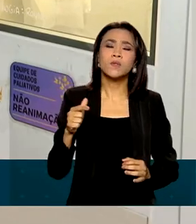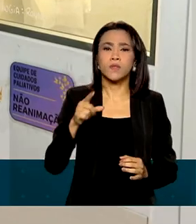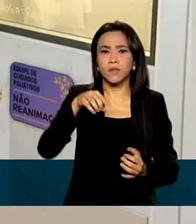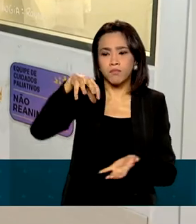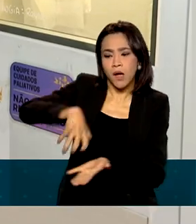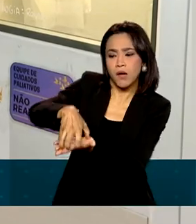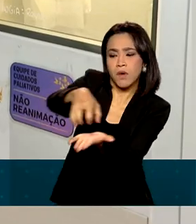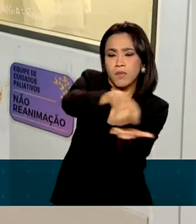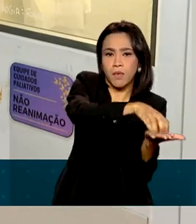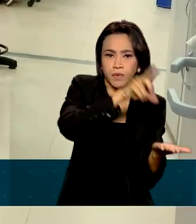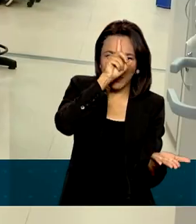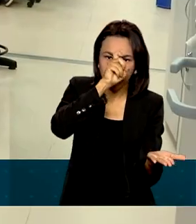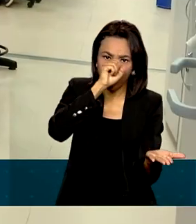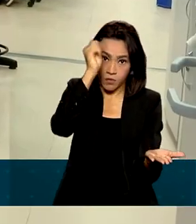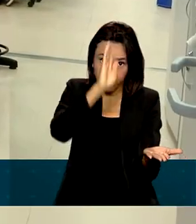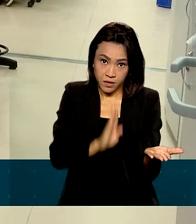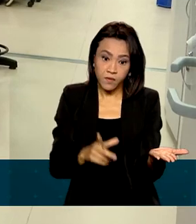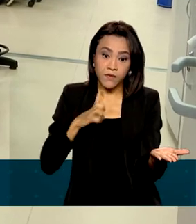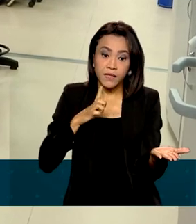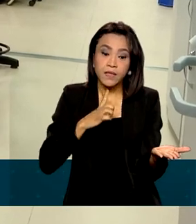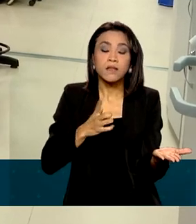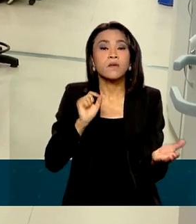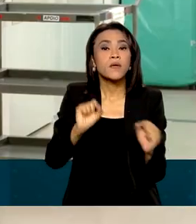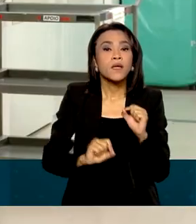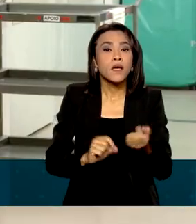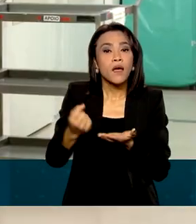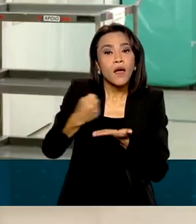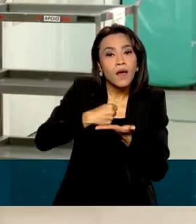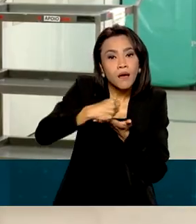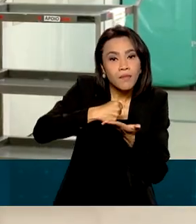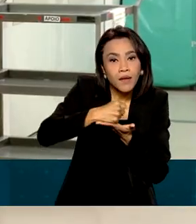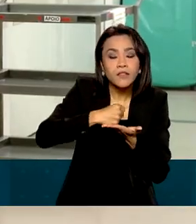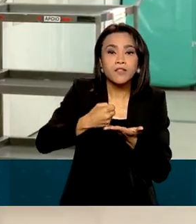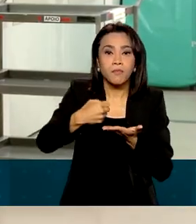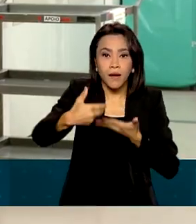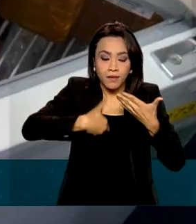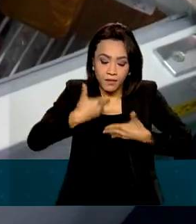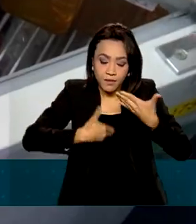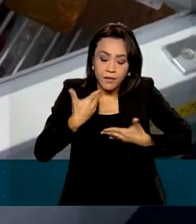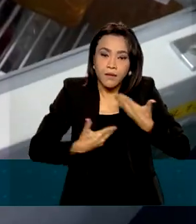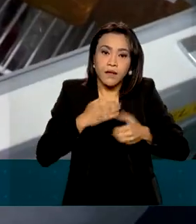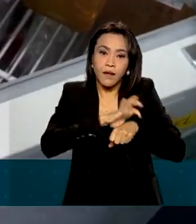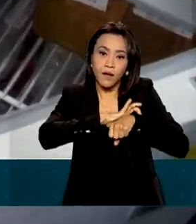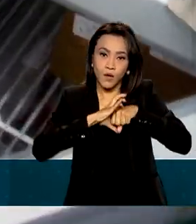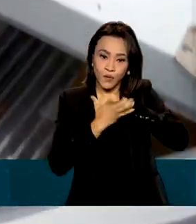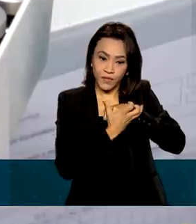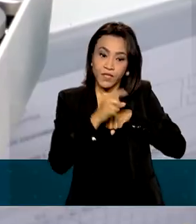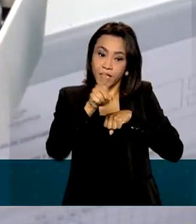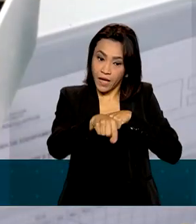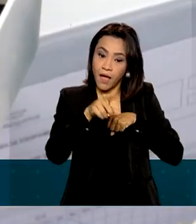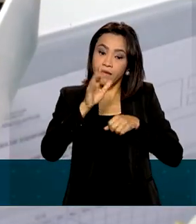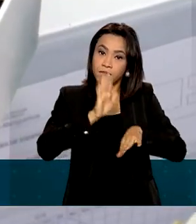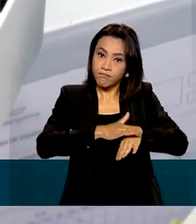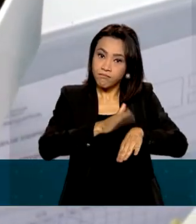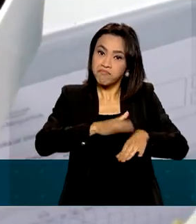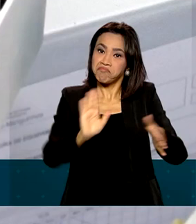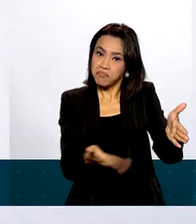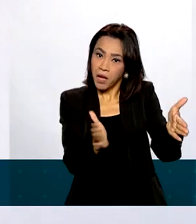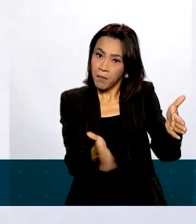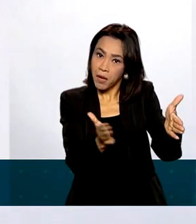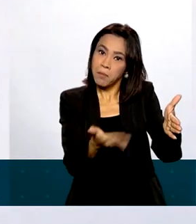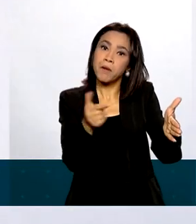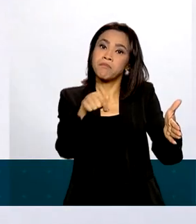agora vão poder contar também com um remédio para tratar a Covid, que vai ser produzido pela Fundação Oswaldo Cruz.